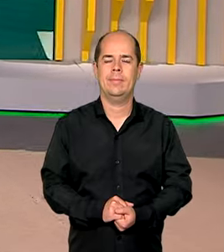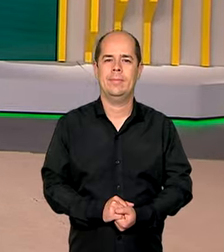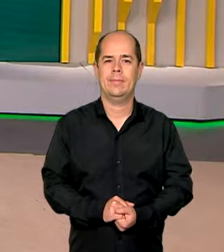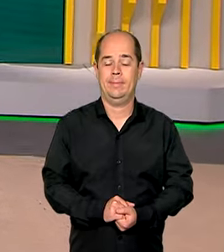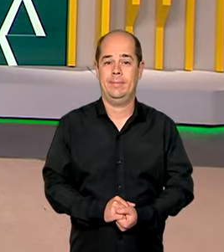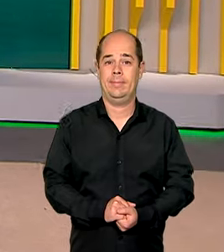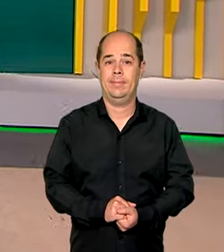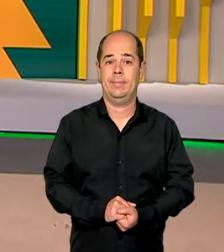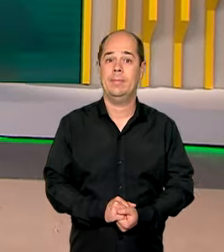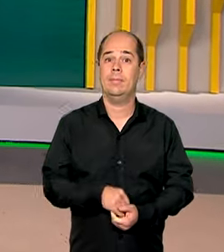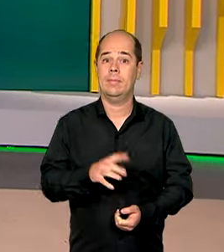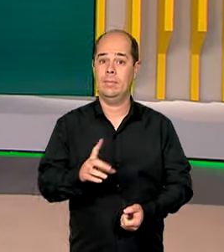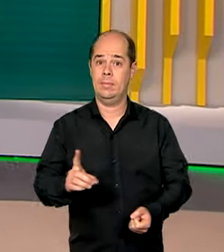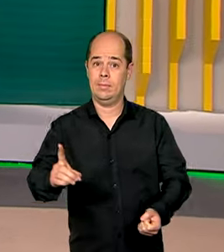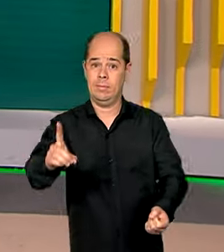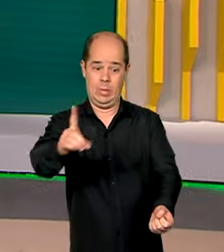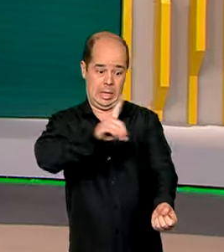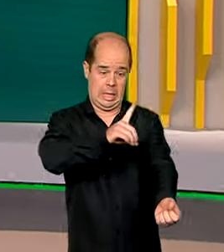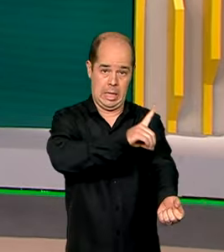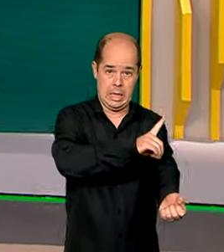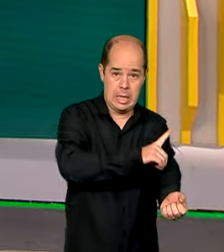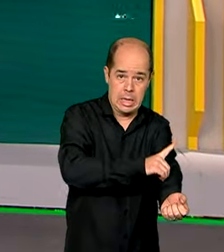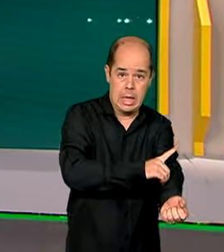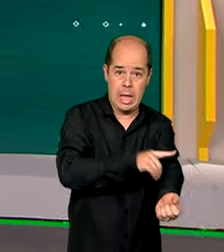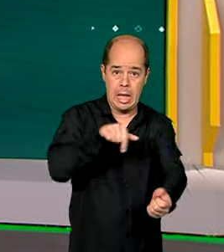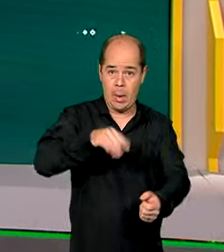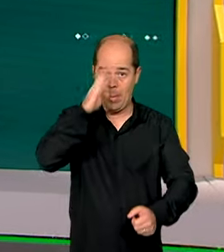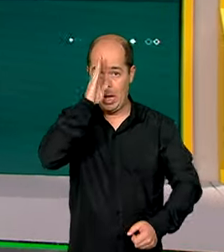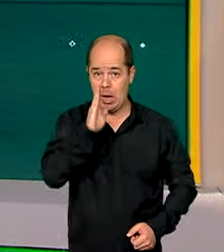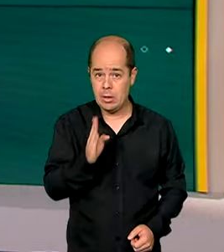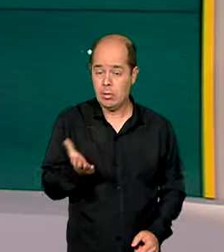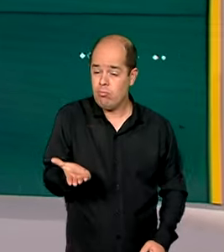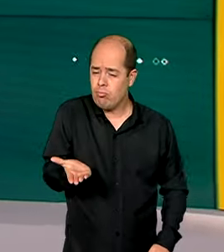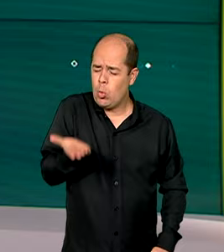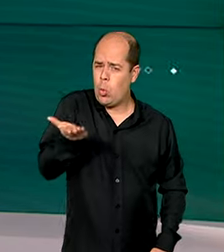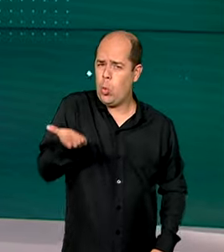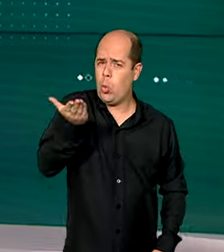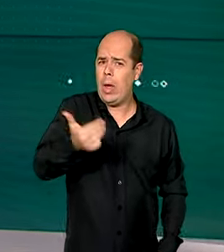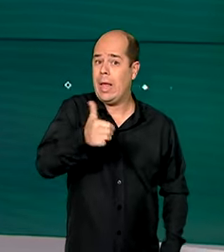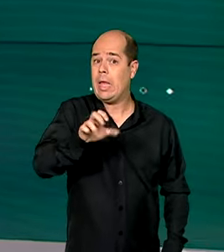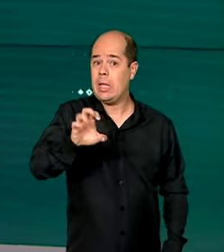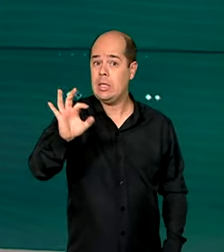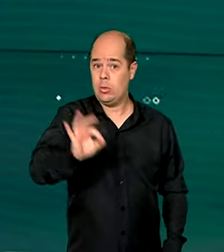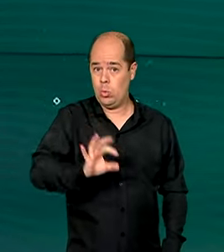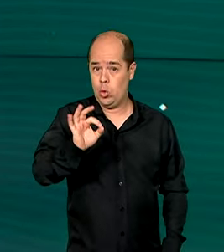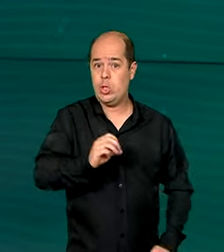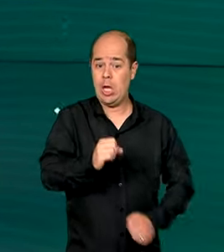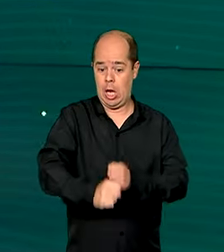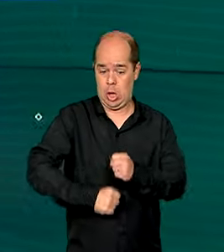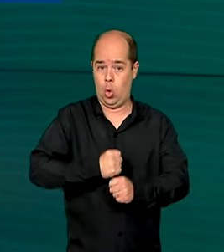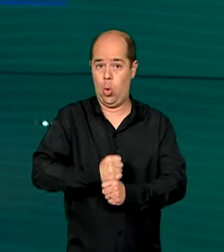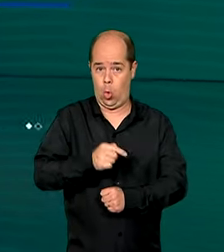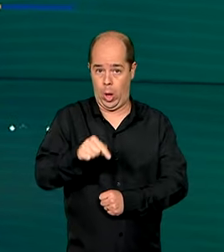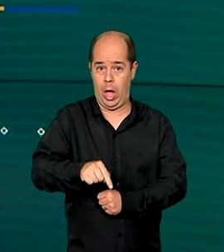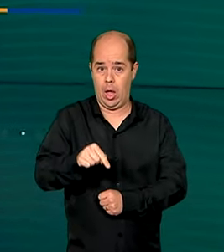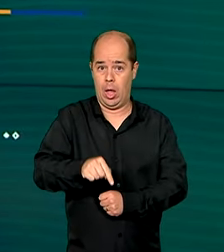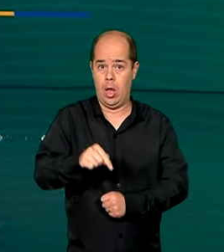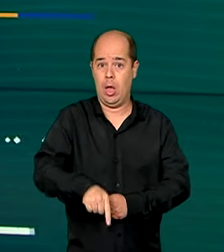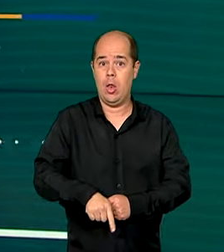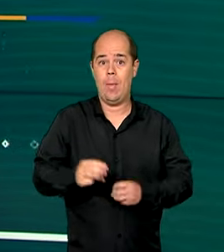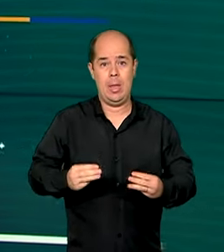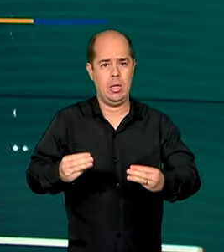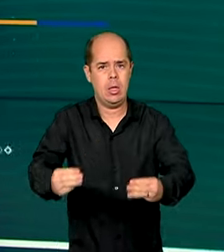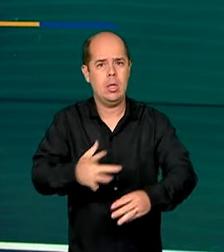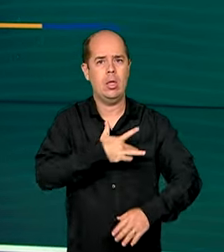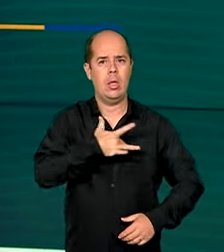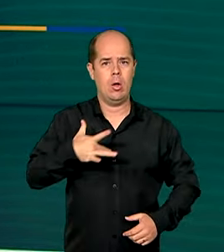Os casos de dengue no país aumentaram mais de 15% esse ano e o Ministério da Saúde reforçou as medidas